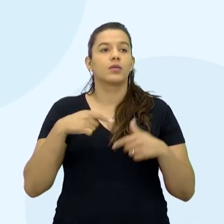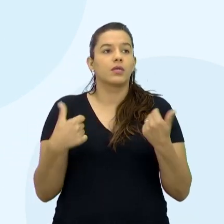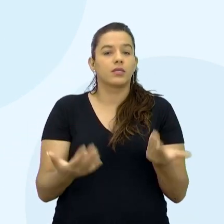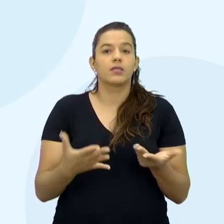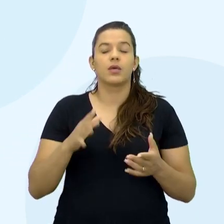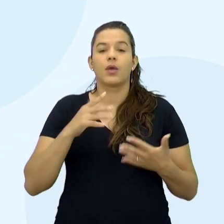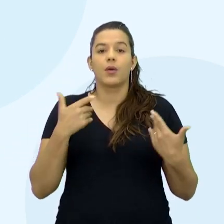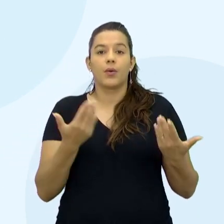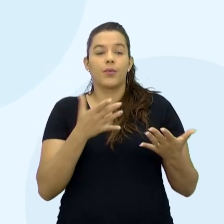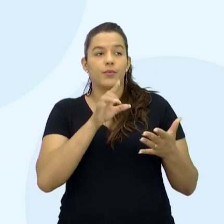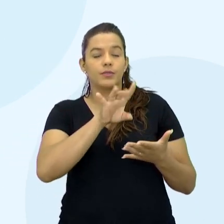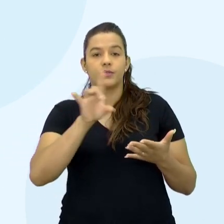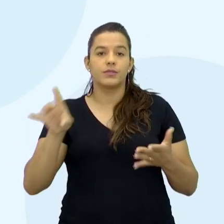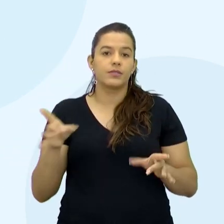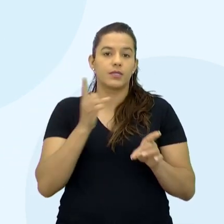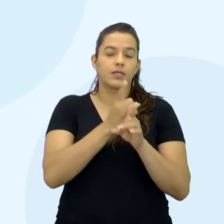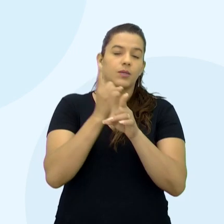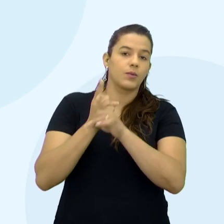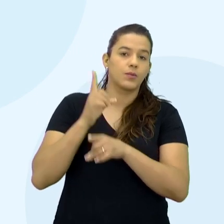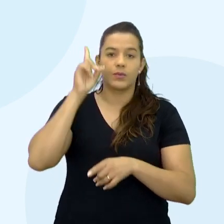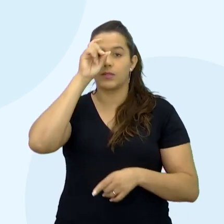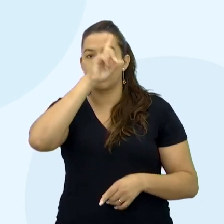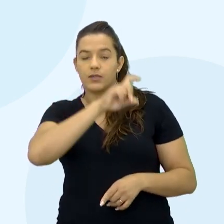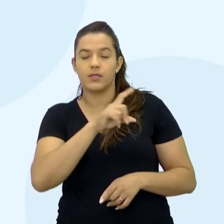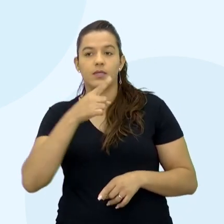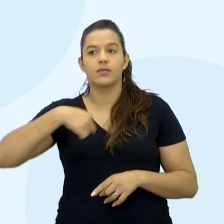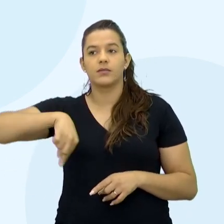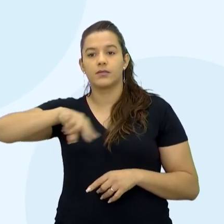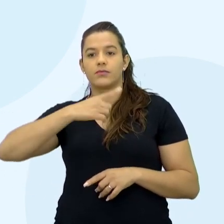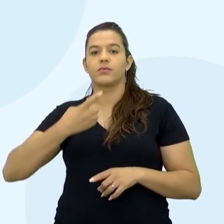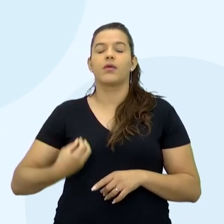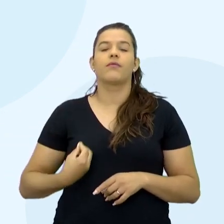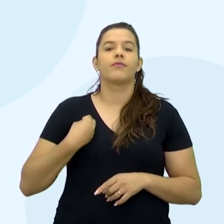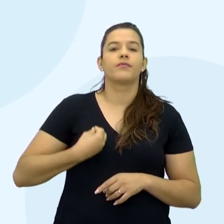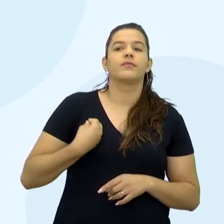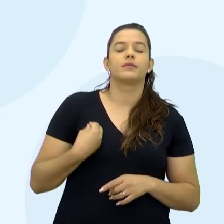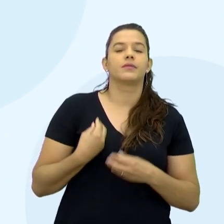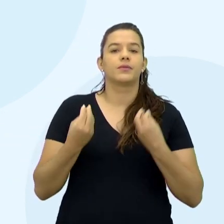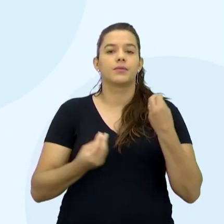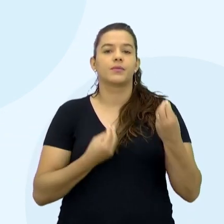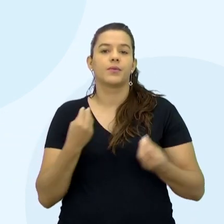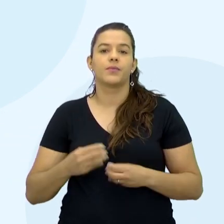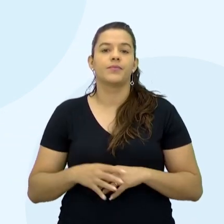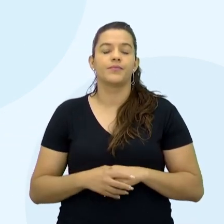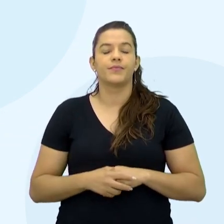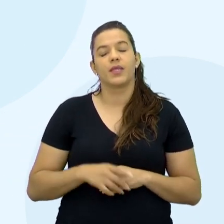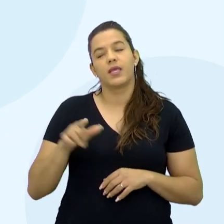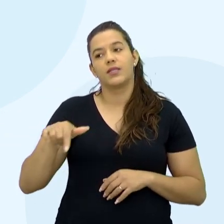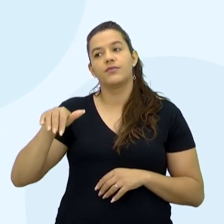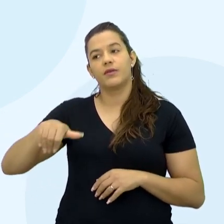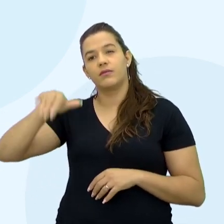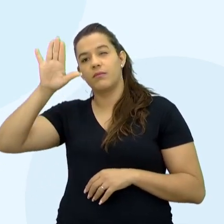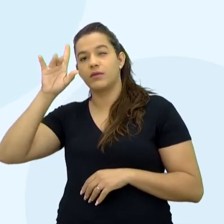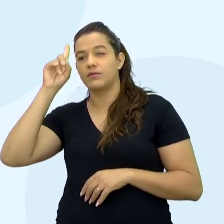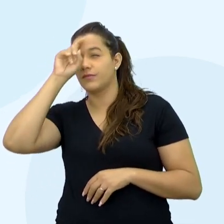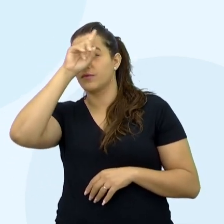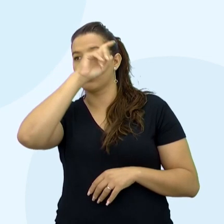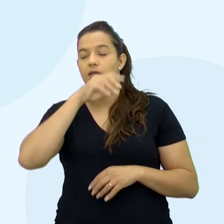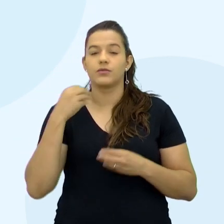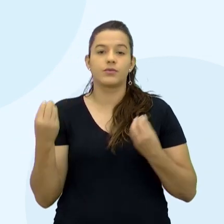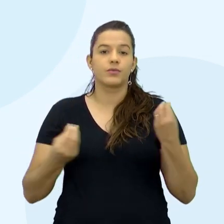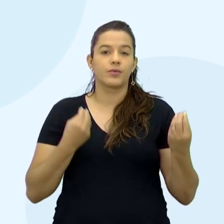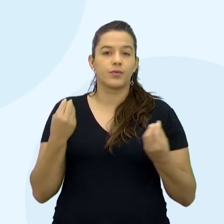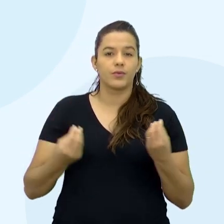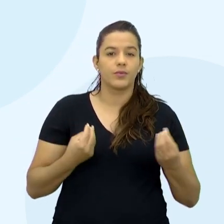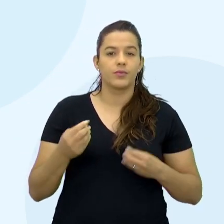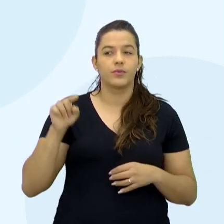dificuldades encontradas Durante as vivências Será que os estudantes Tiveram mais dificuldade ali Quando